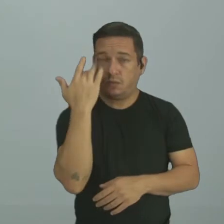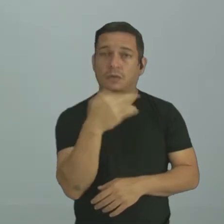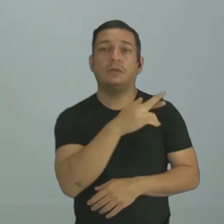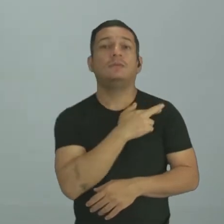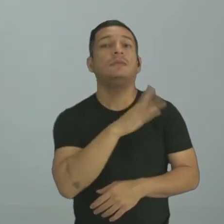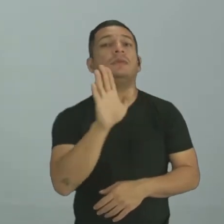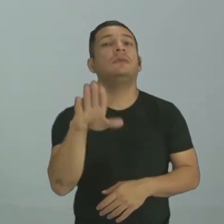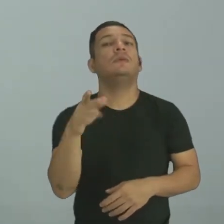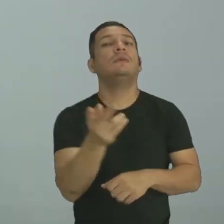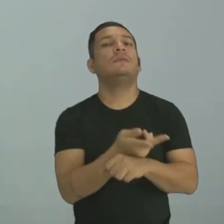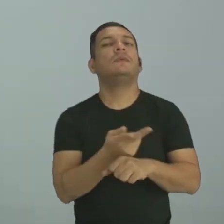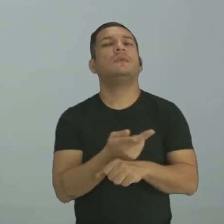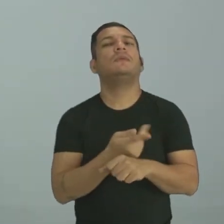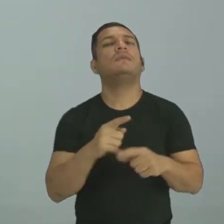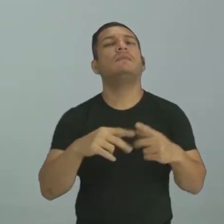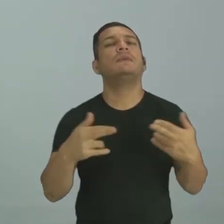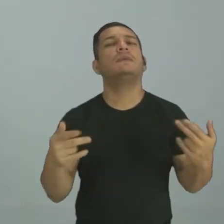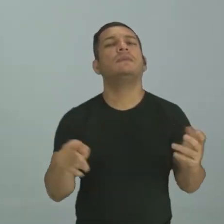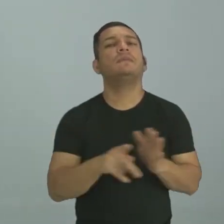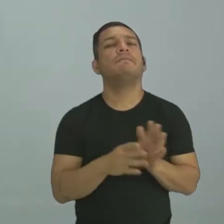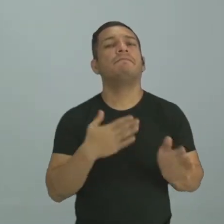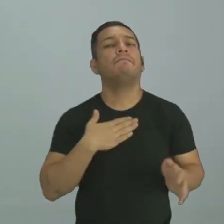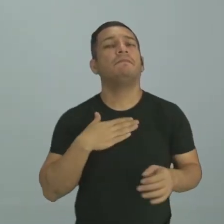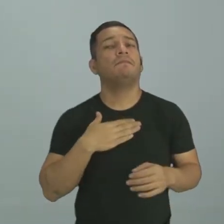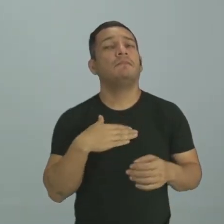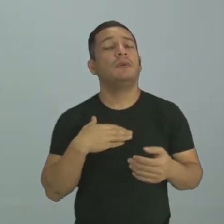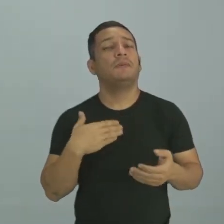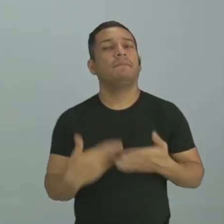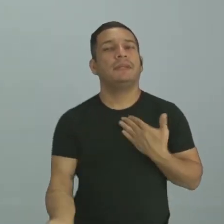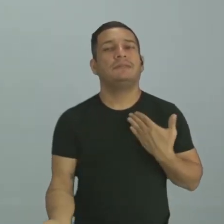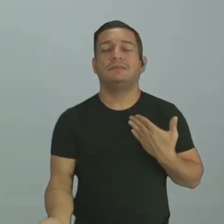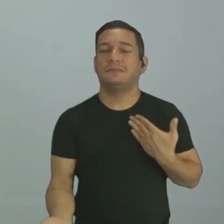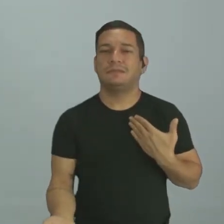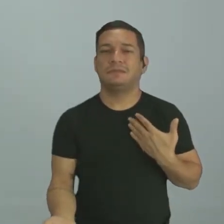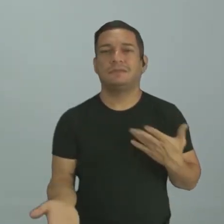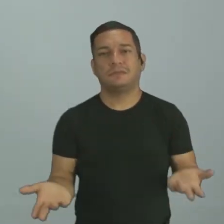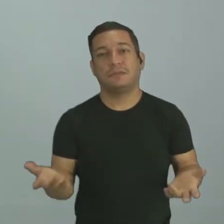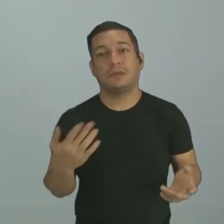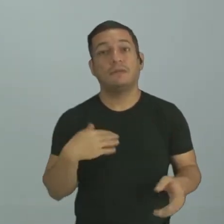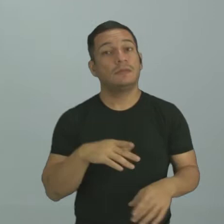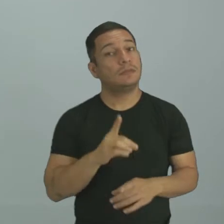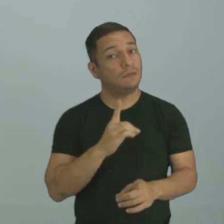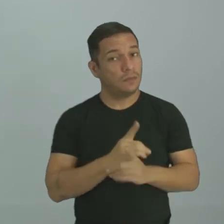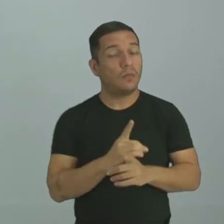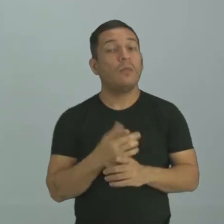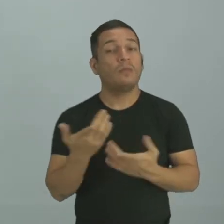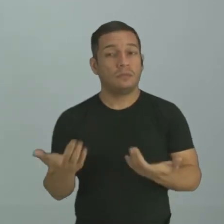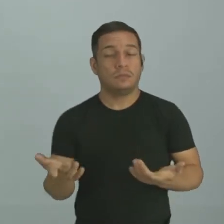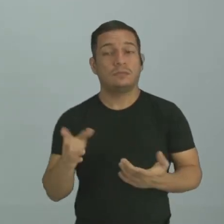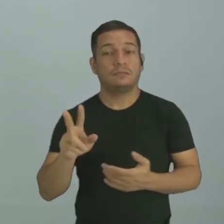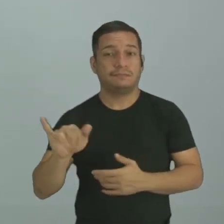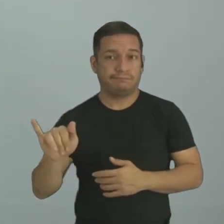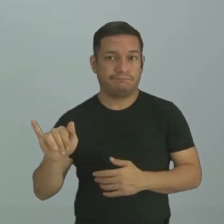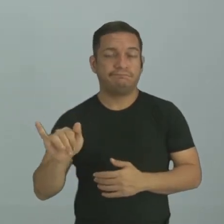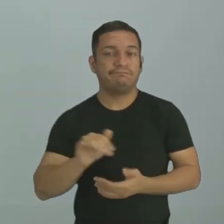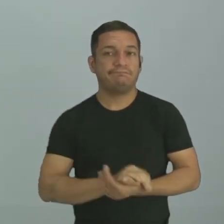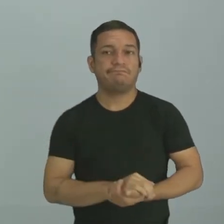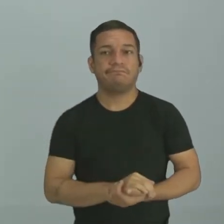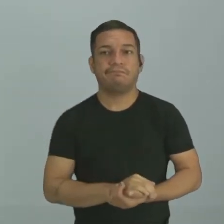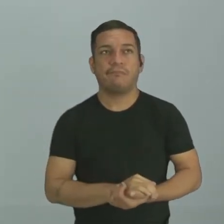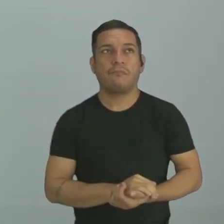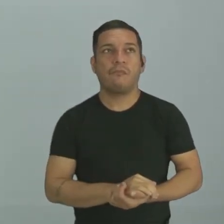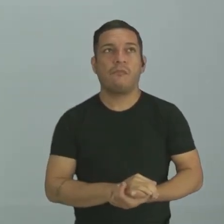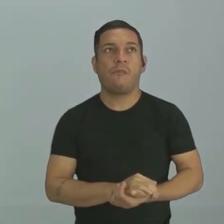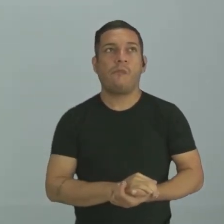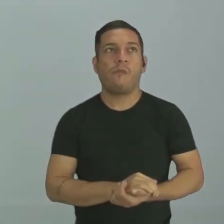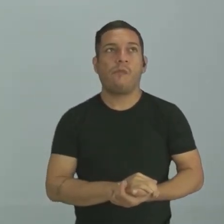fala, eu queria procurar isso. Eu queria procurar aquilo que eu perdi. E você vai encontrar lá. Geralmente,